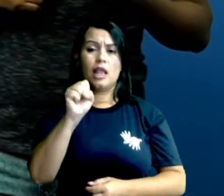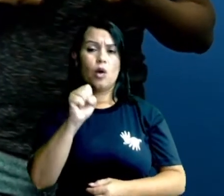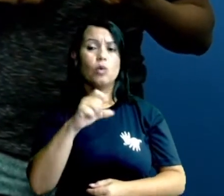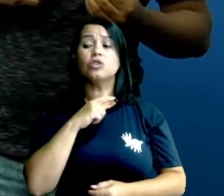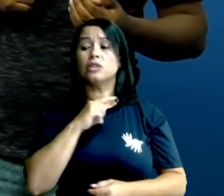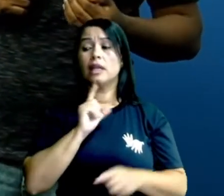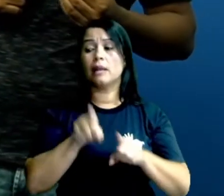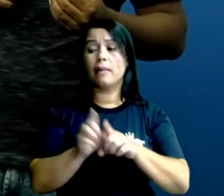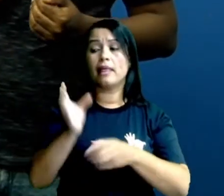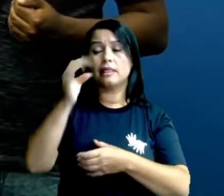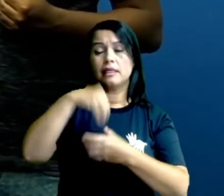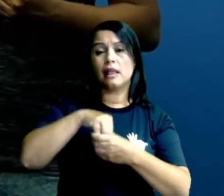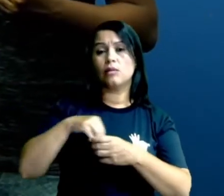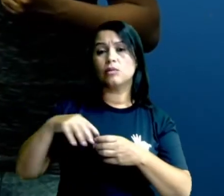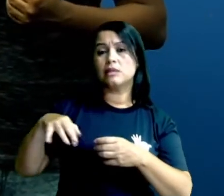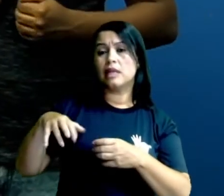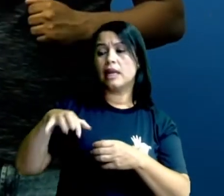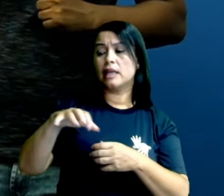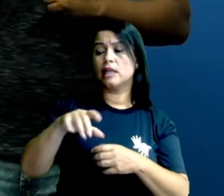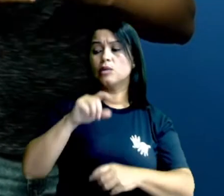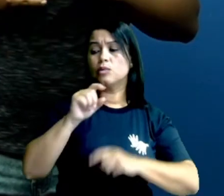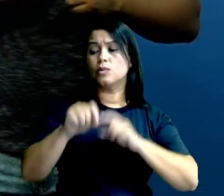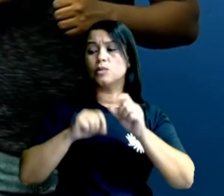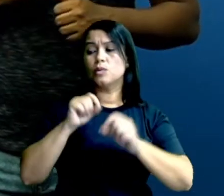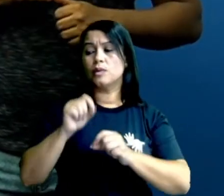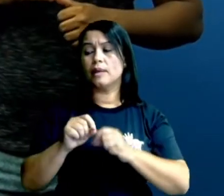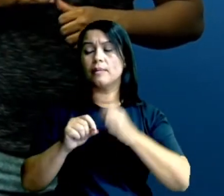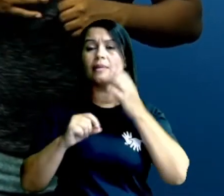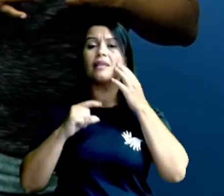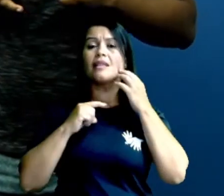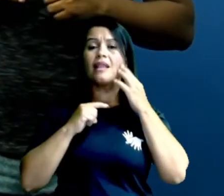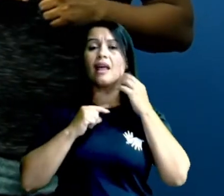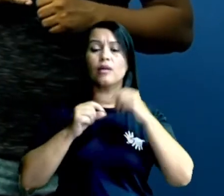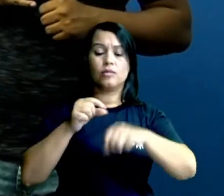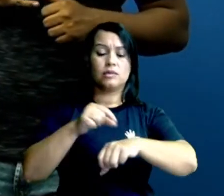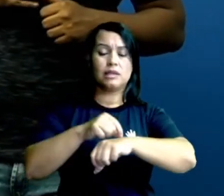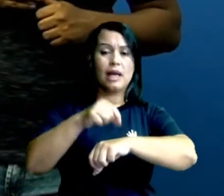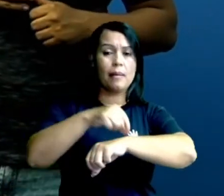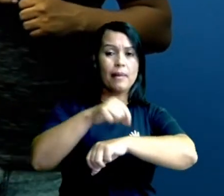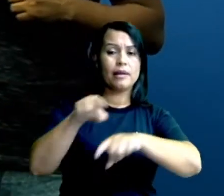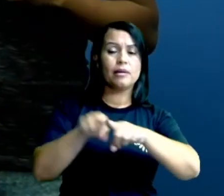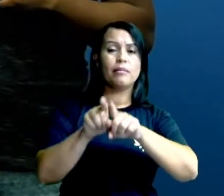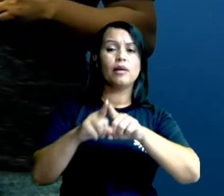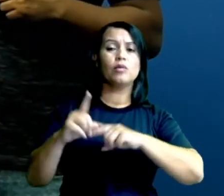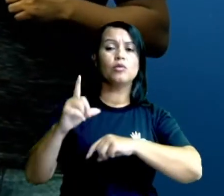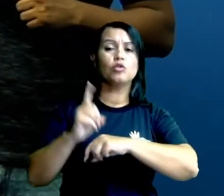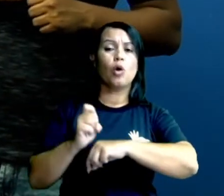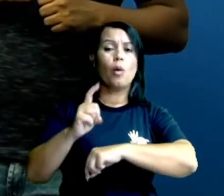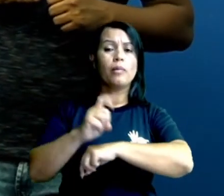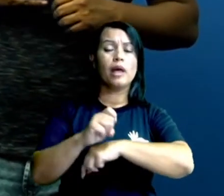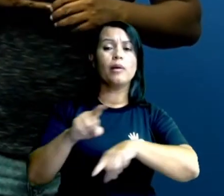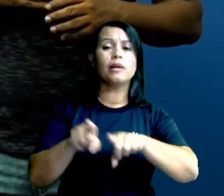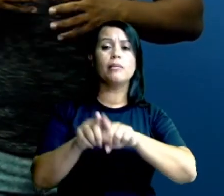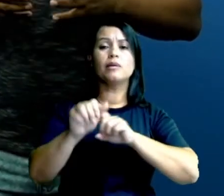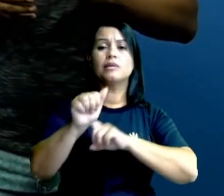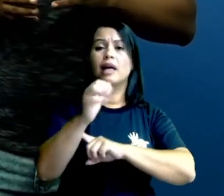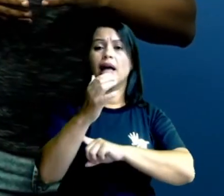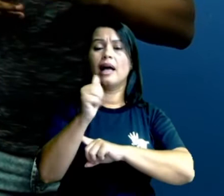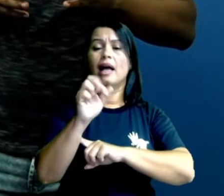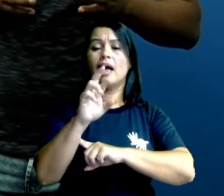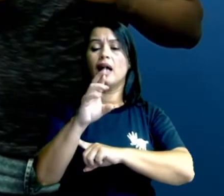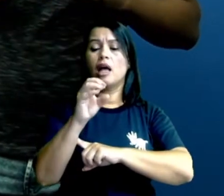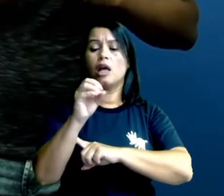Dentro dos aracnídeos também estão os carrapatos, os escorpiões e os ácaros. São